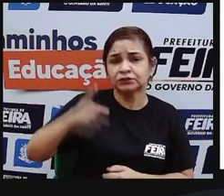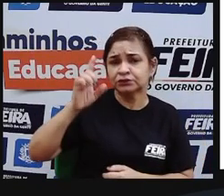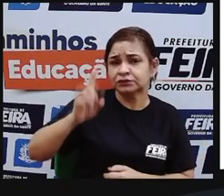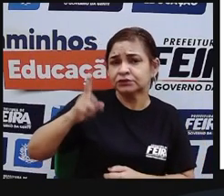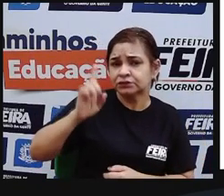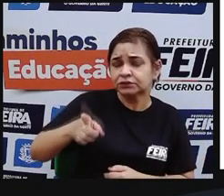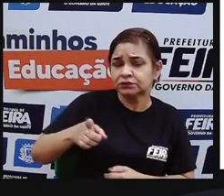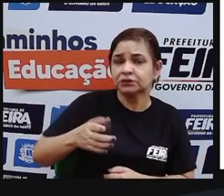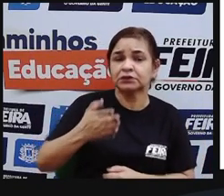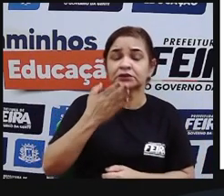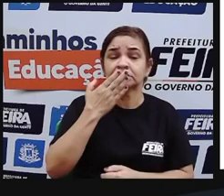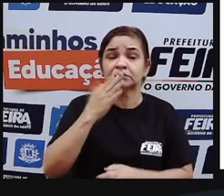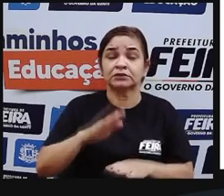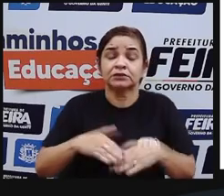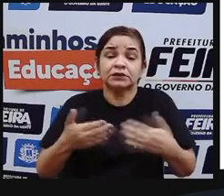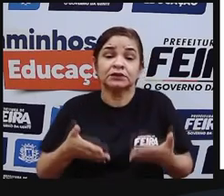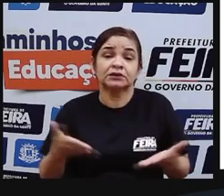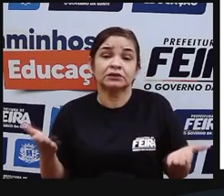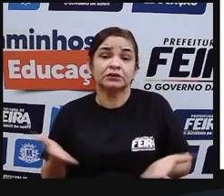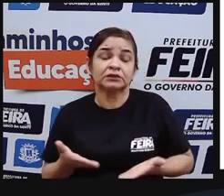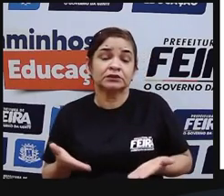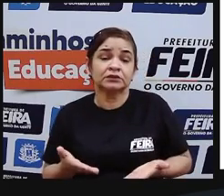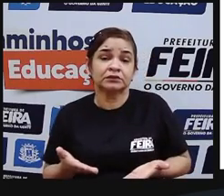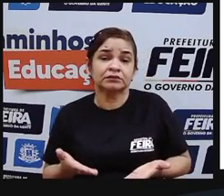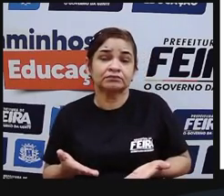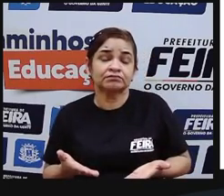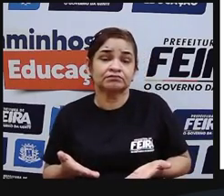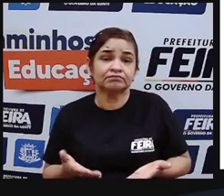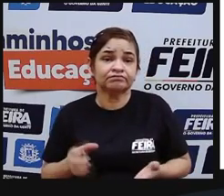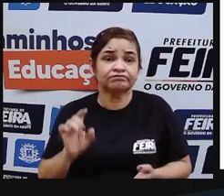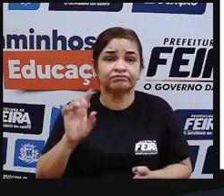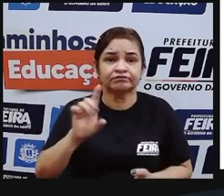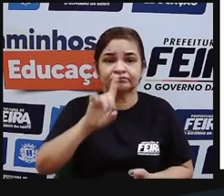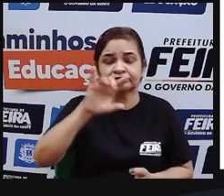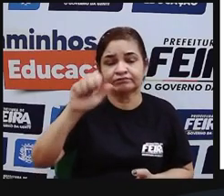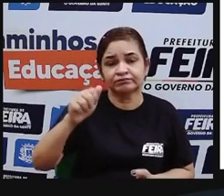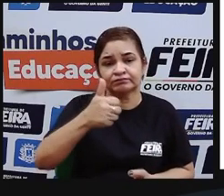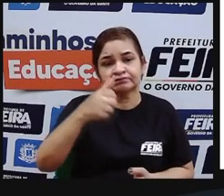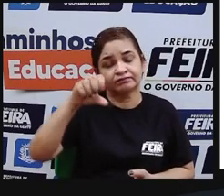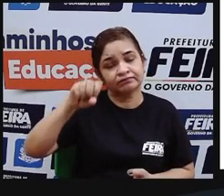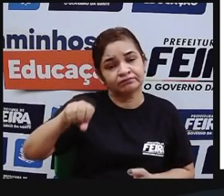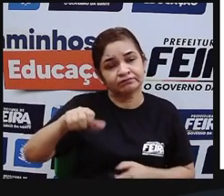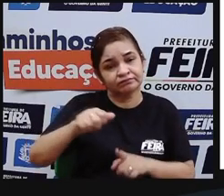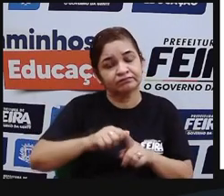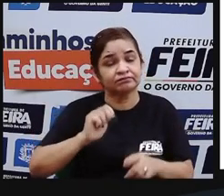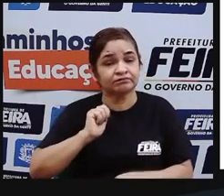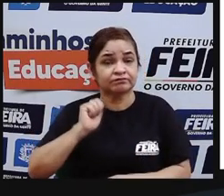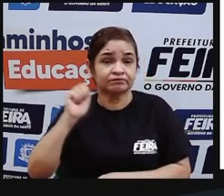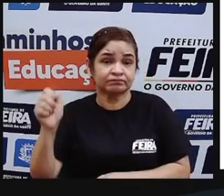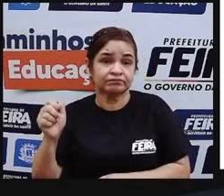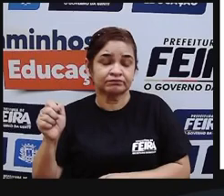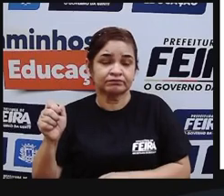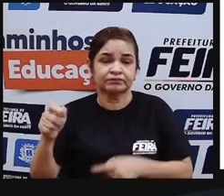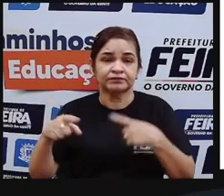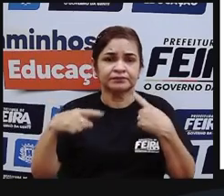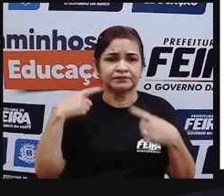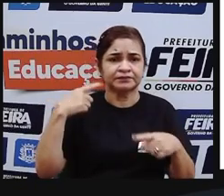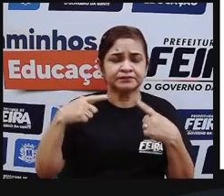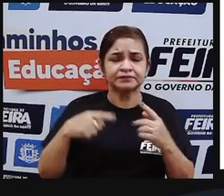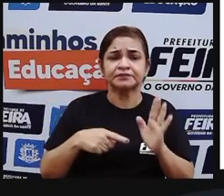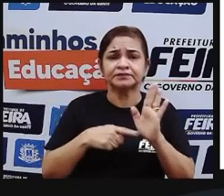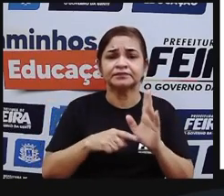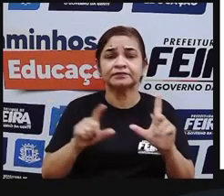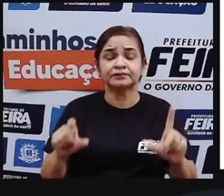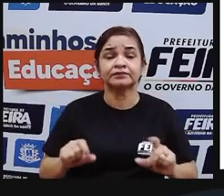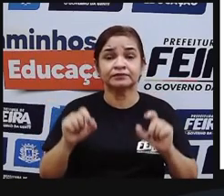de índio, mas agora ele só tem o dia 19 de abril. Então o trecho dessa canção já deixa claro para